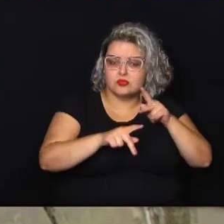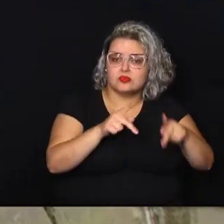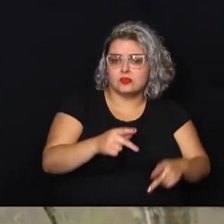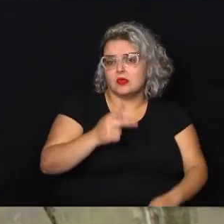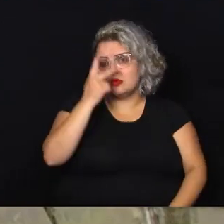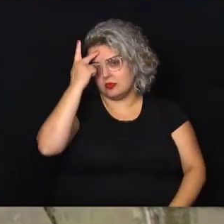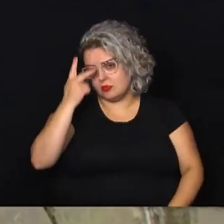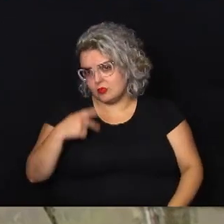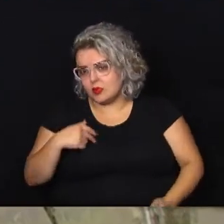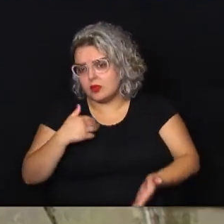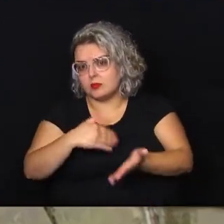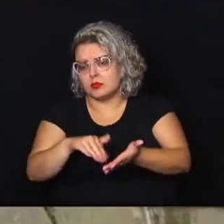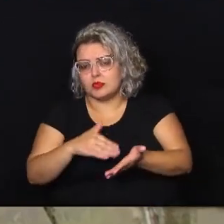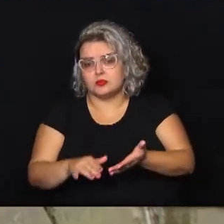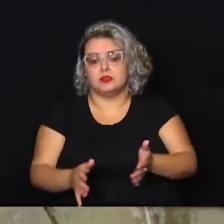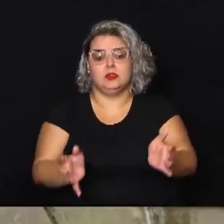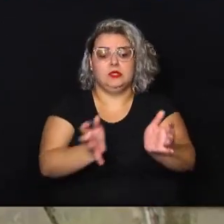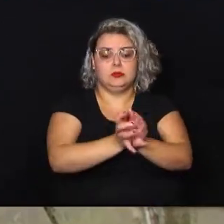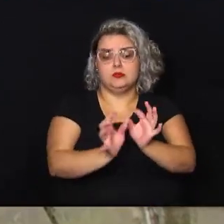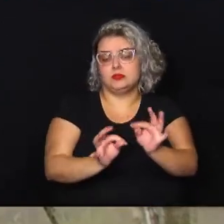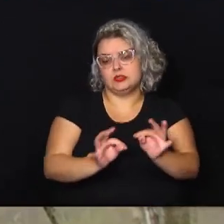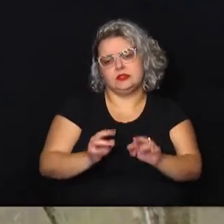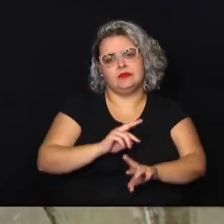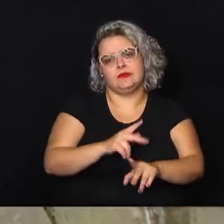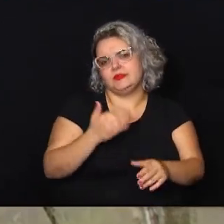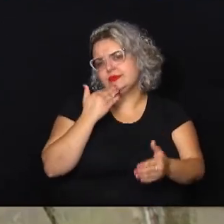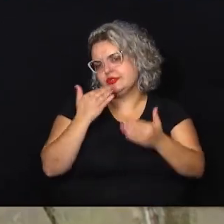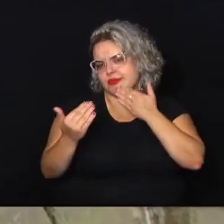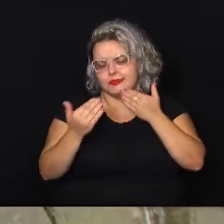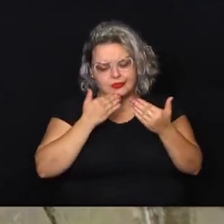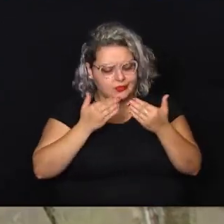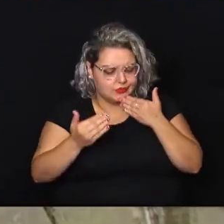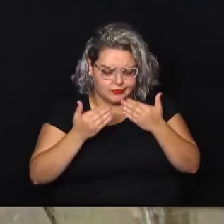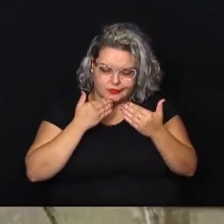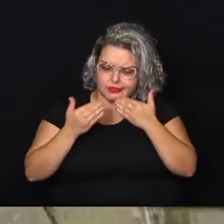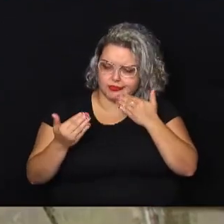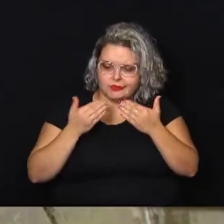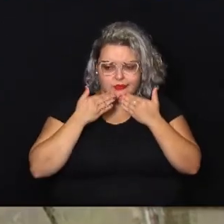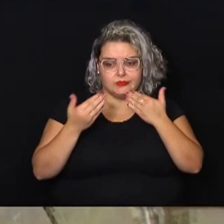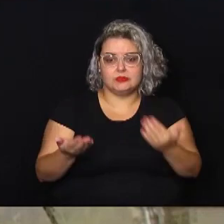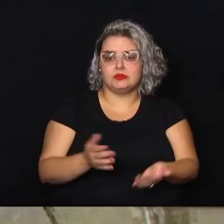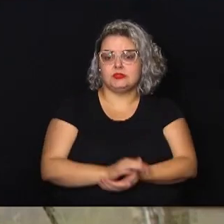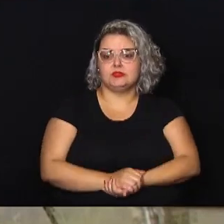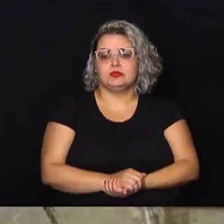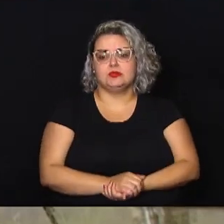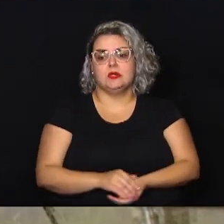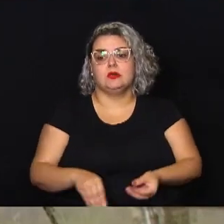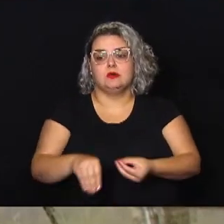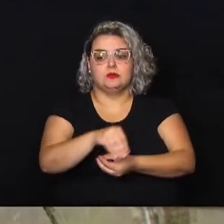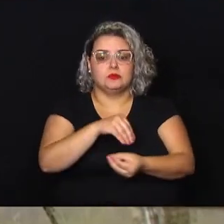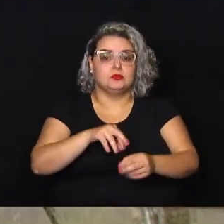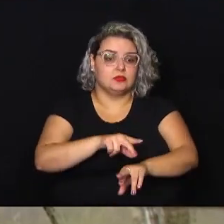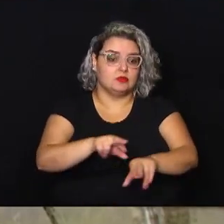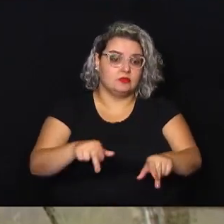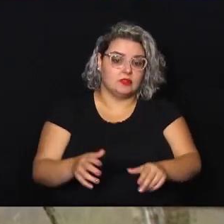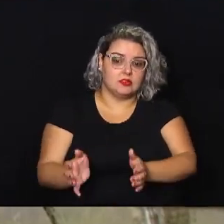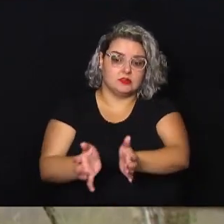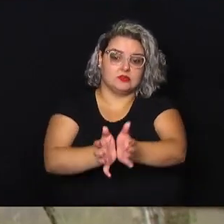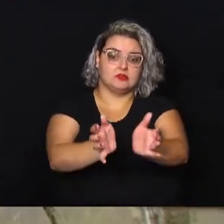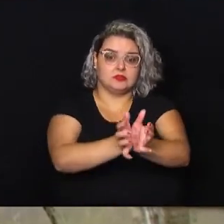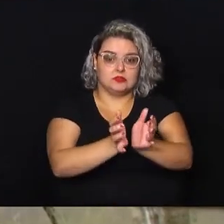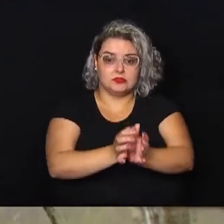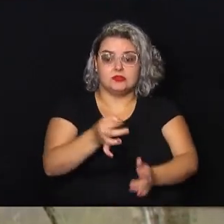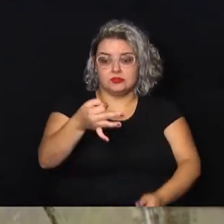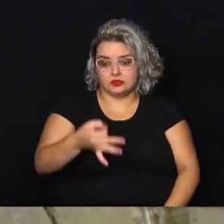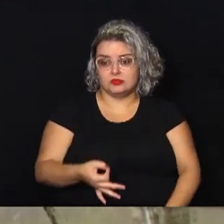secretário, equipe técnica e muitas cobranças. Nós, com esse envolvimento em várias comissões, é justamente para